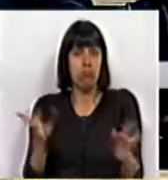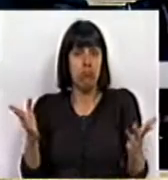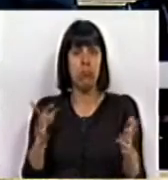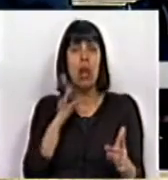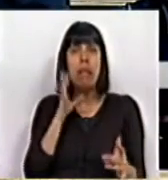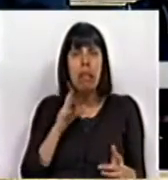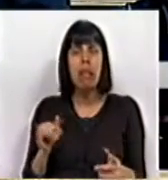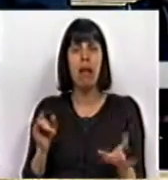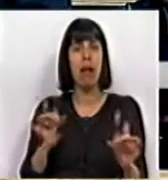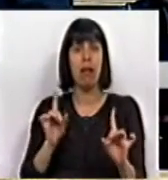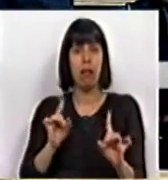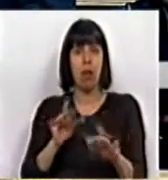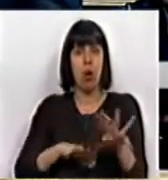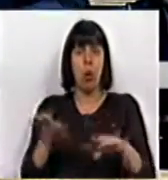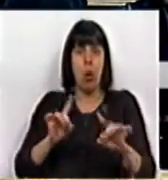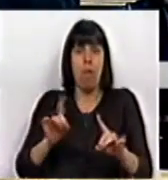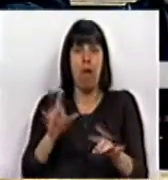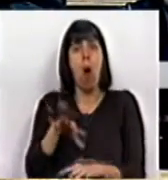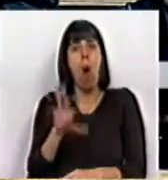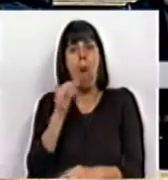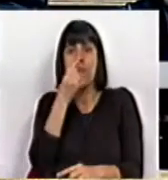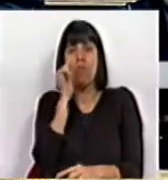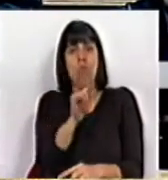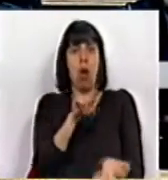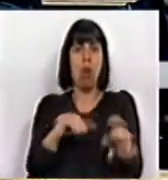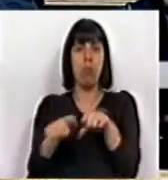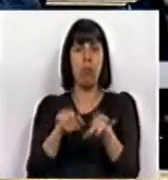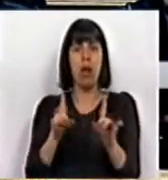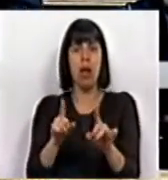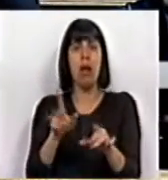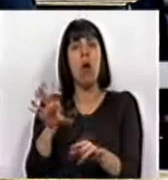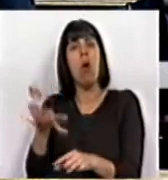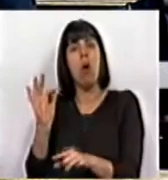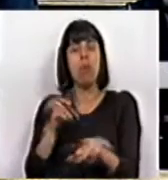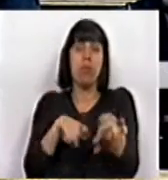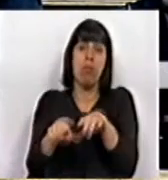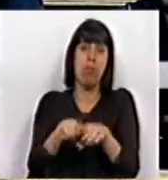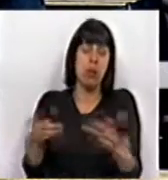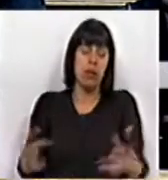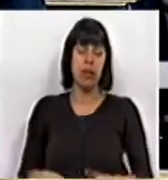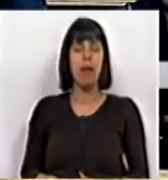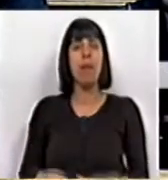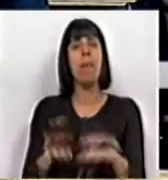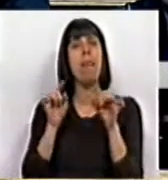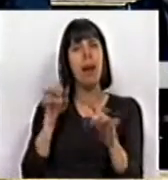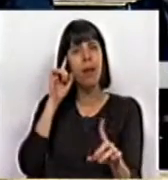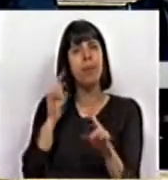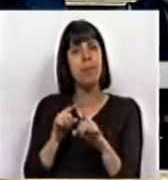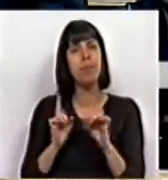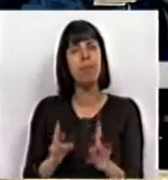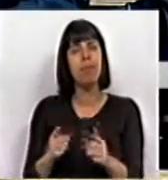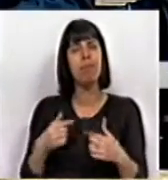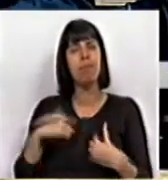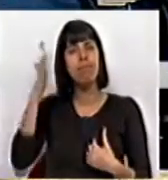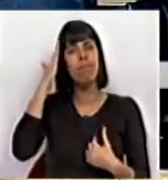sequer tentará, sequer por opção política, por opção política. E é nesse sentido